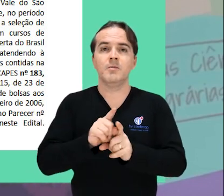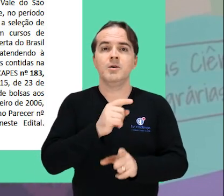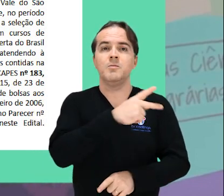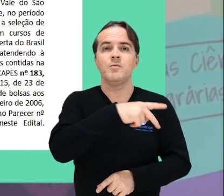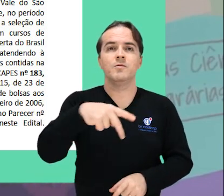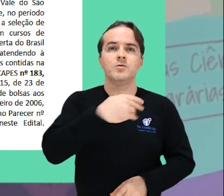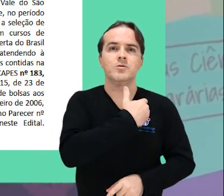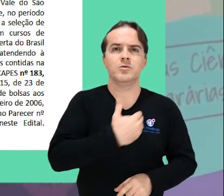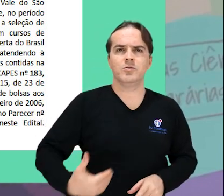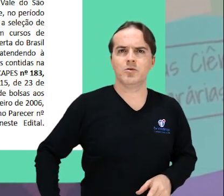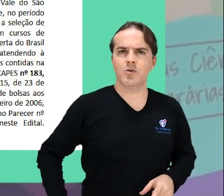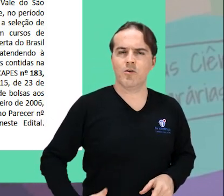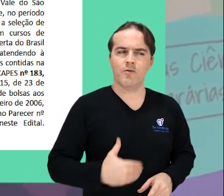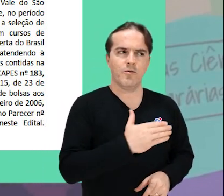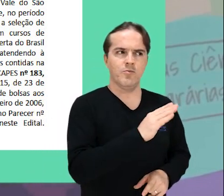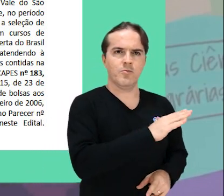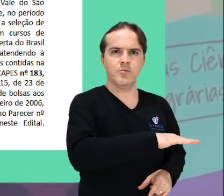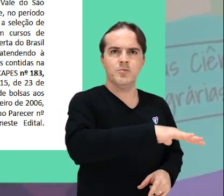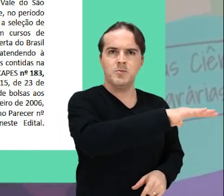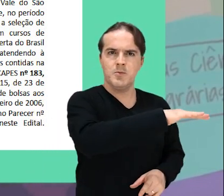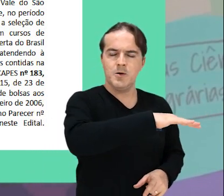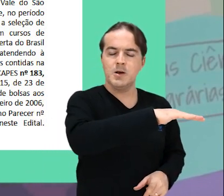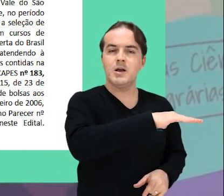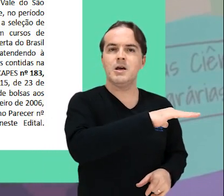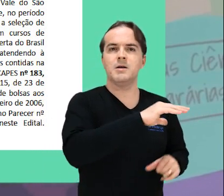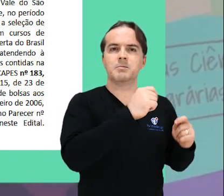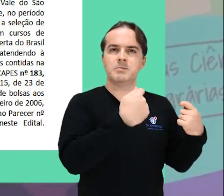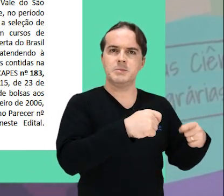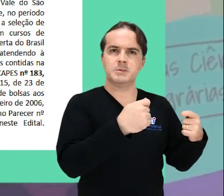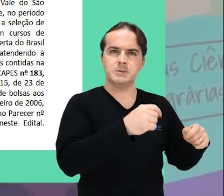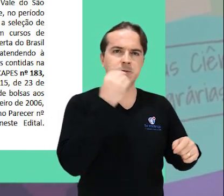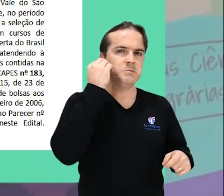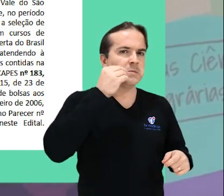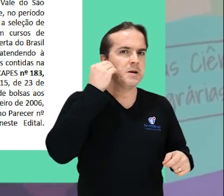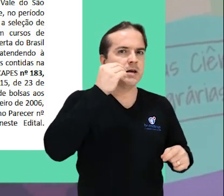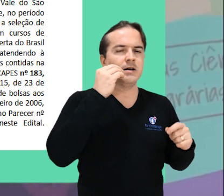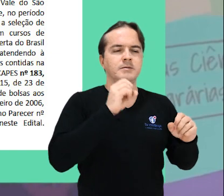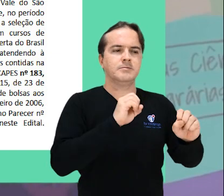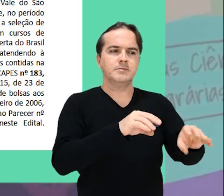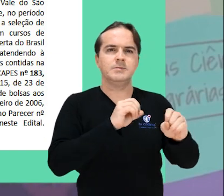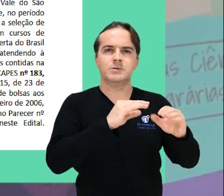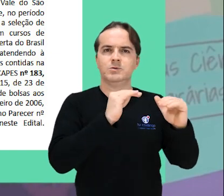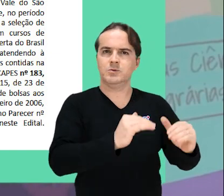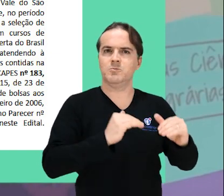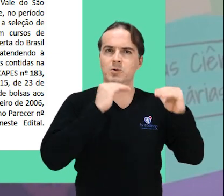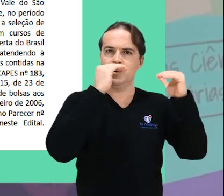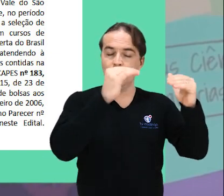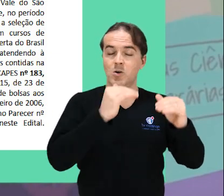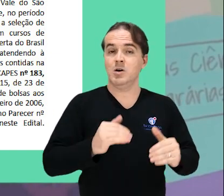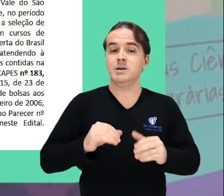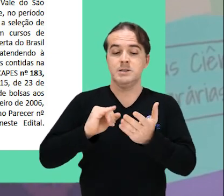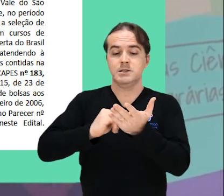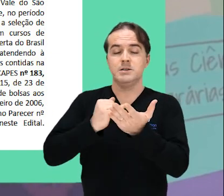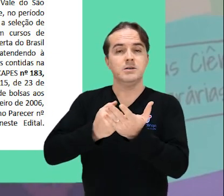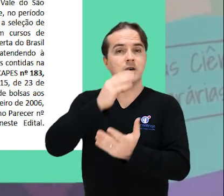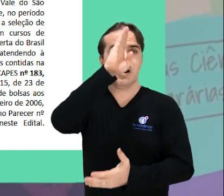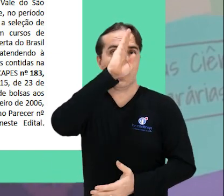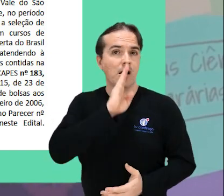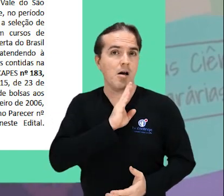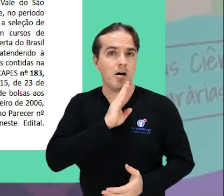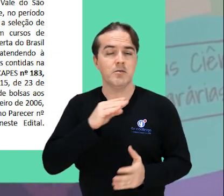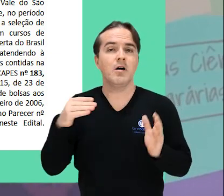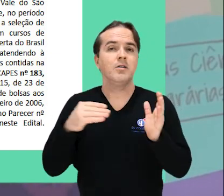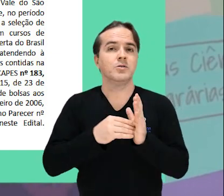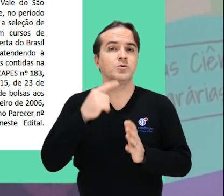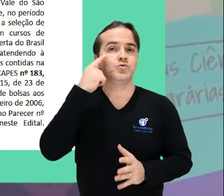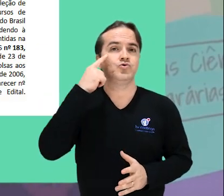rede pública com experiência no Magistério Superior. As inscrições são gratuitas e podem ser realizadas até o